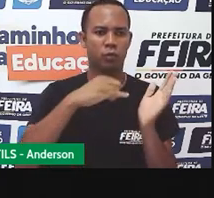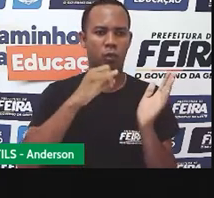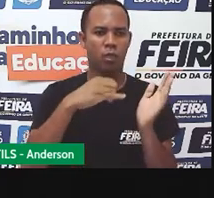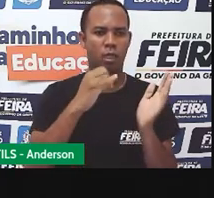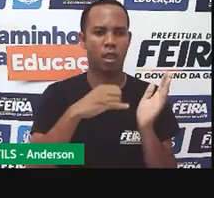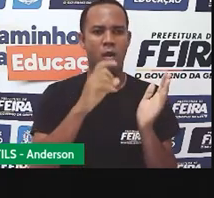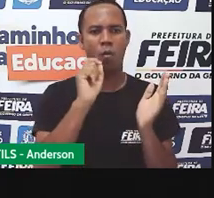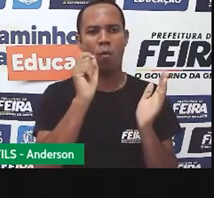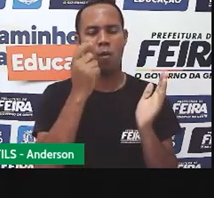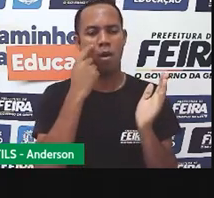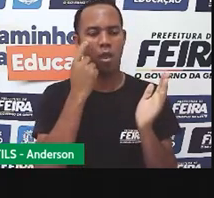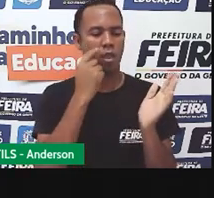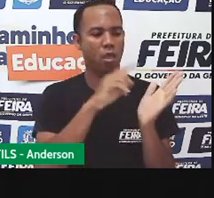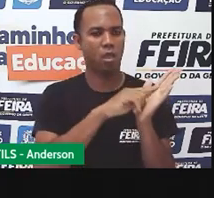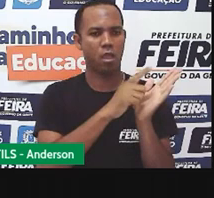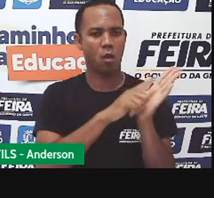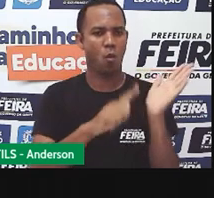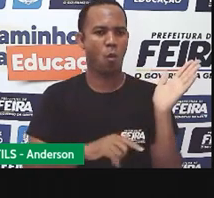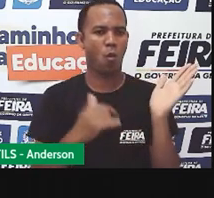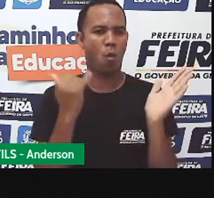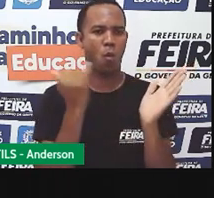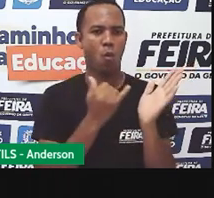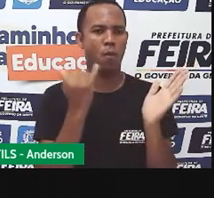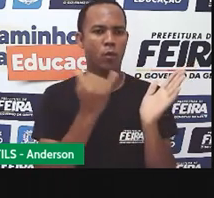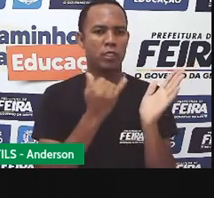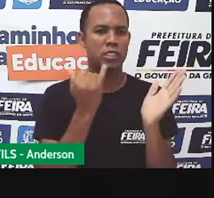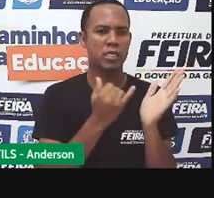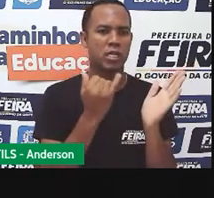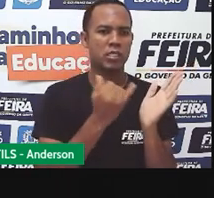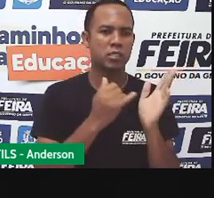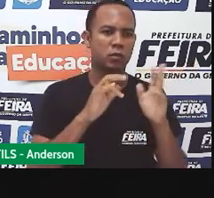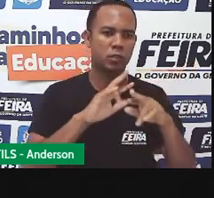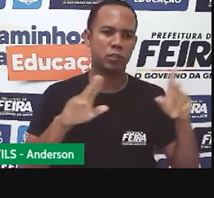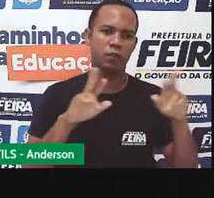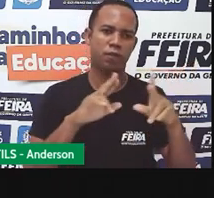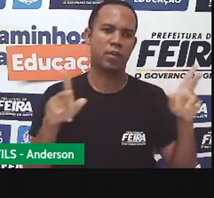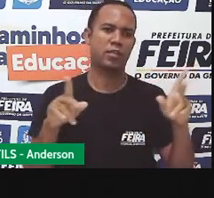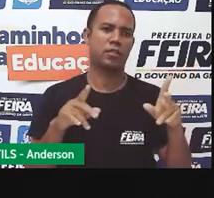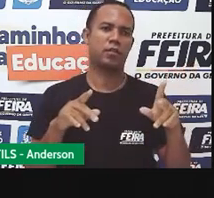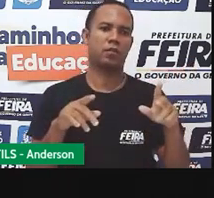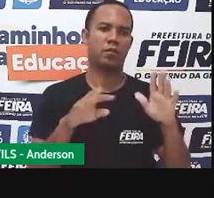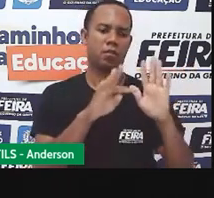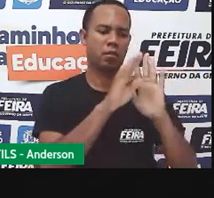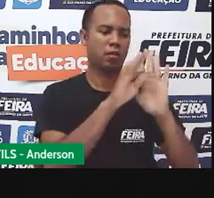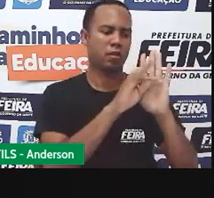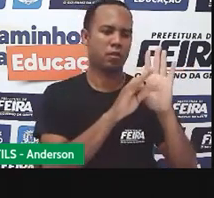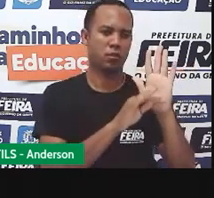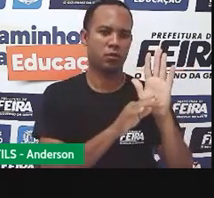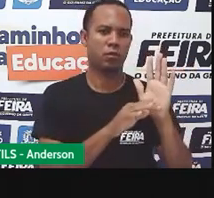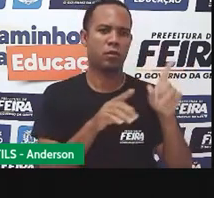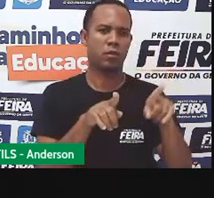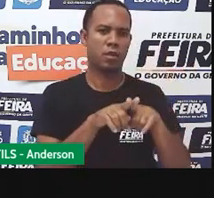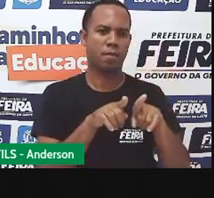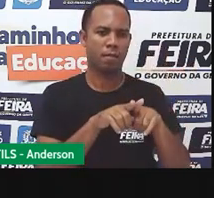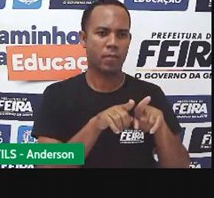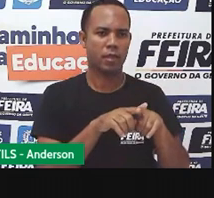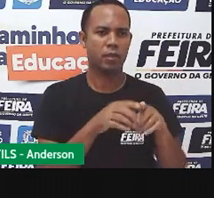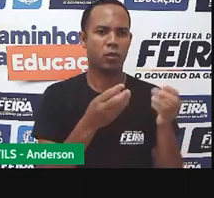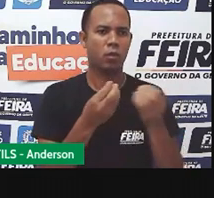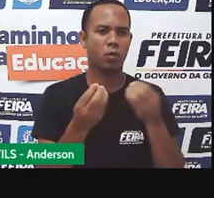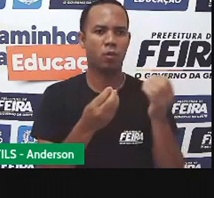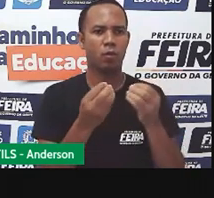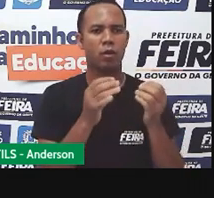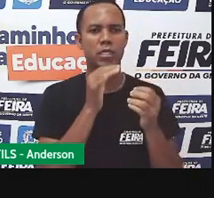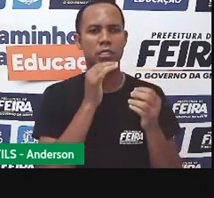meio de comunicação recheado de textos jornalísticos e